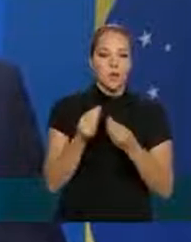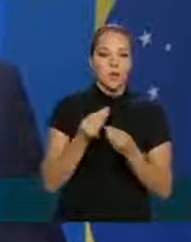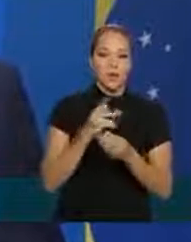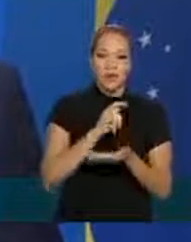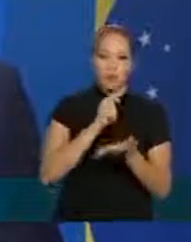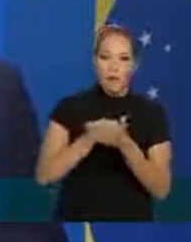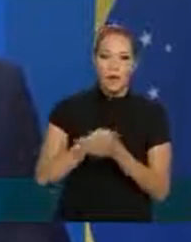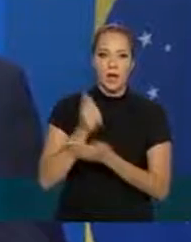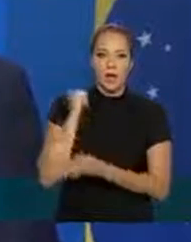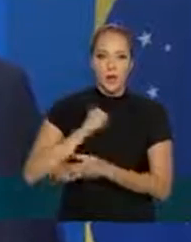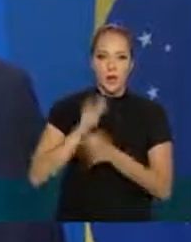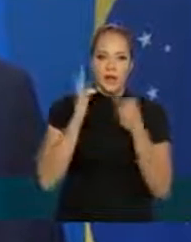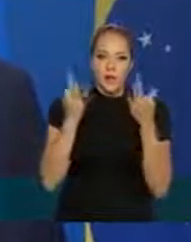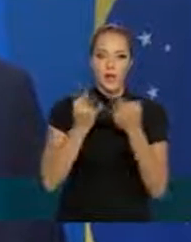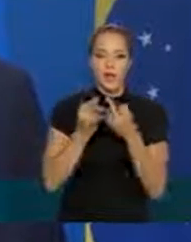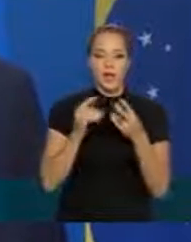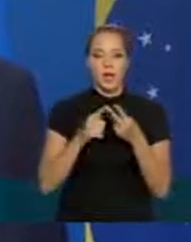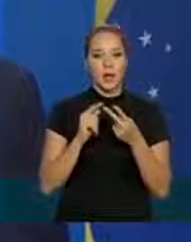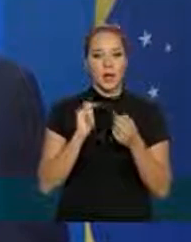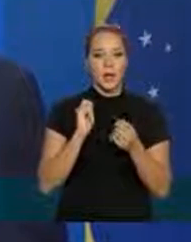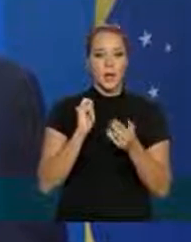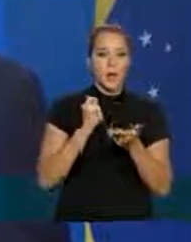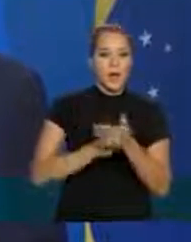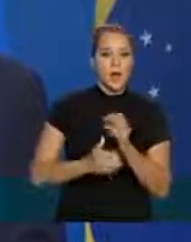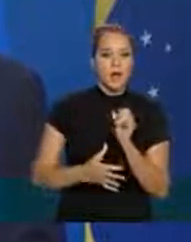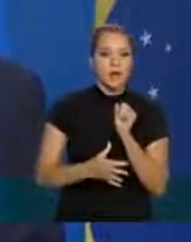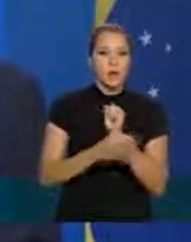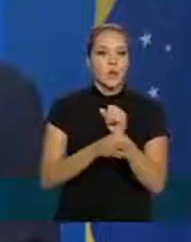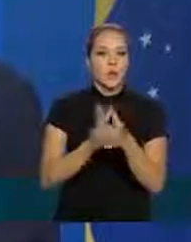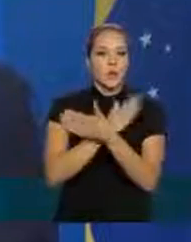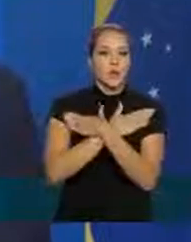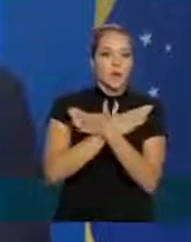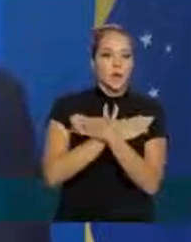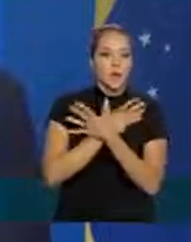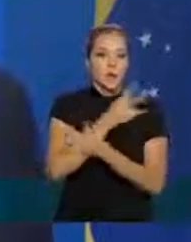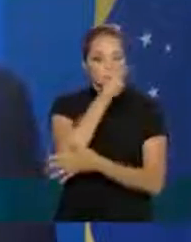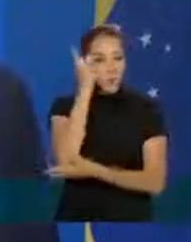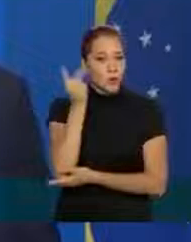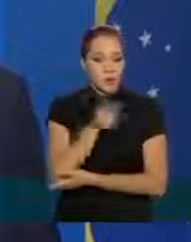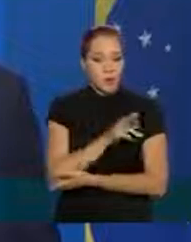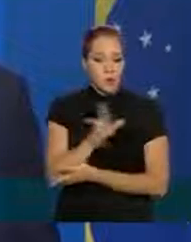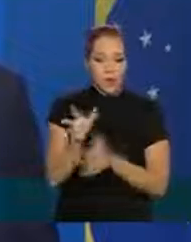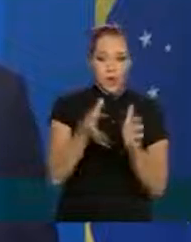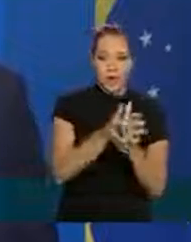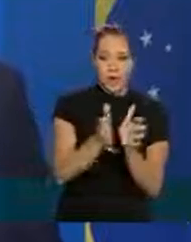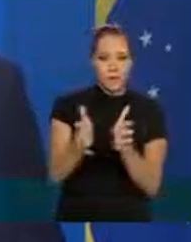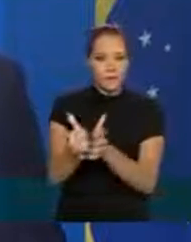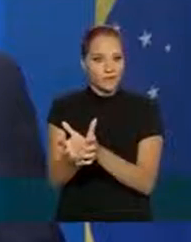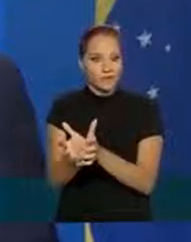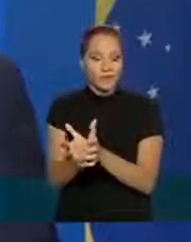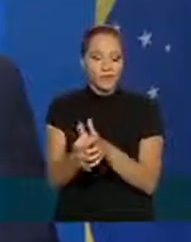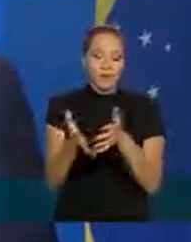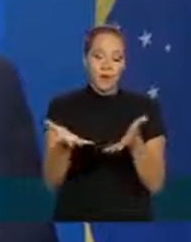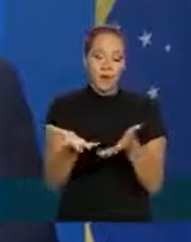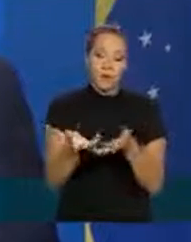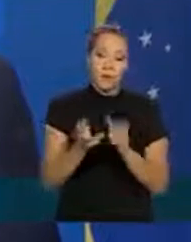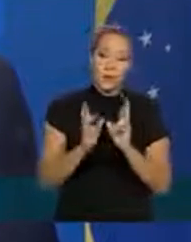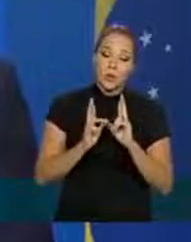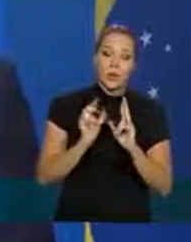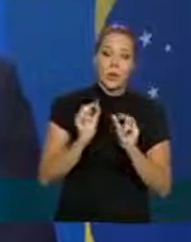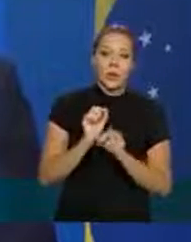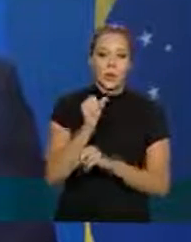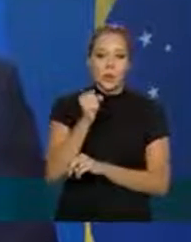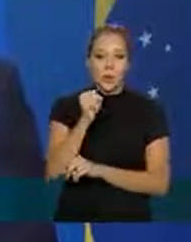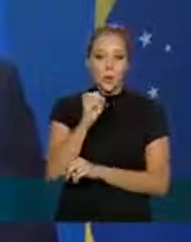maior parte do seguro desemprego e essas pessoas não são nem de um conjunto nem de outro esperamos que